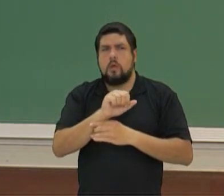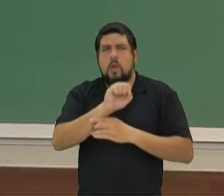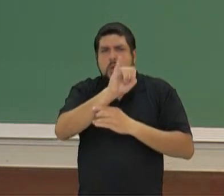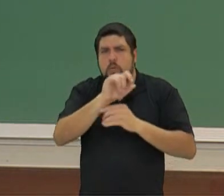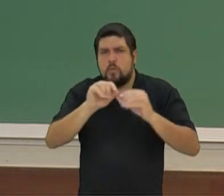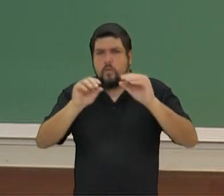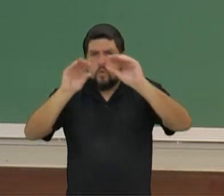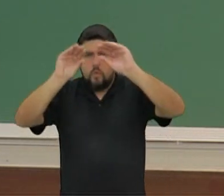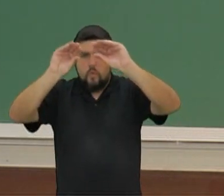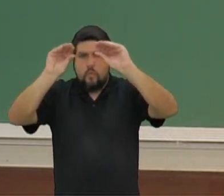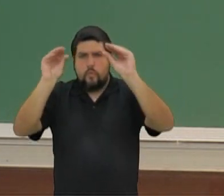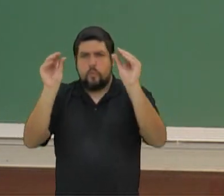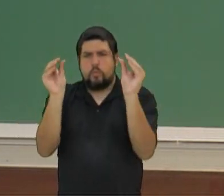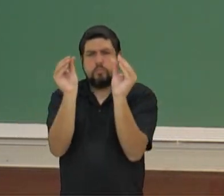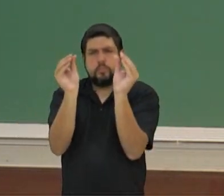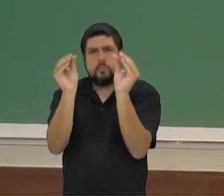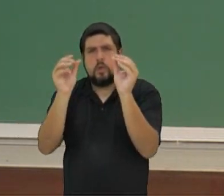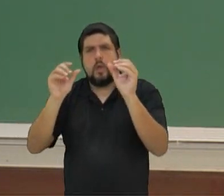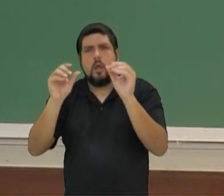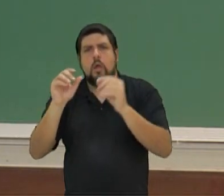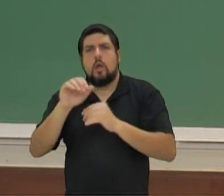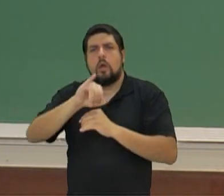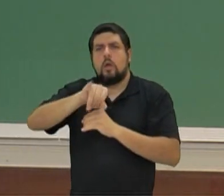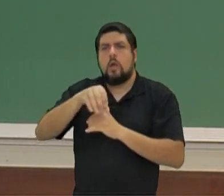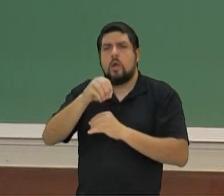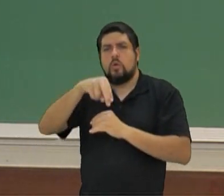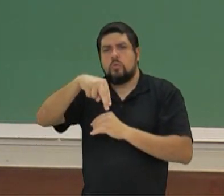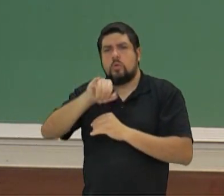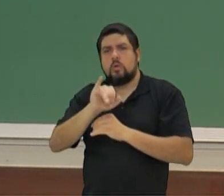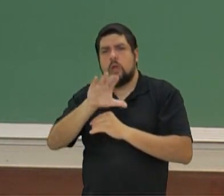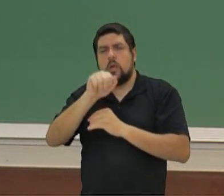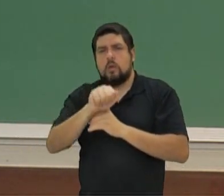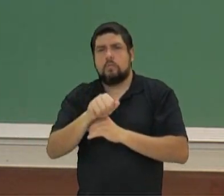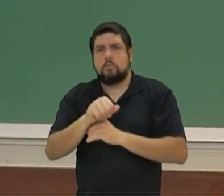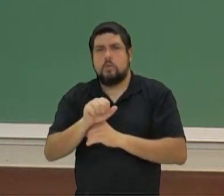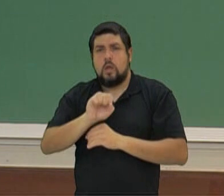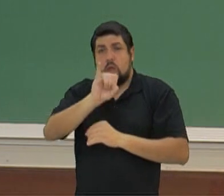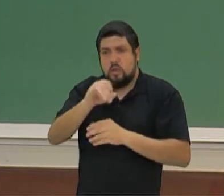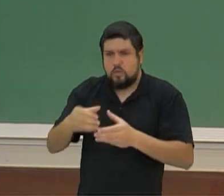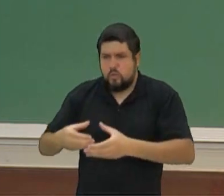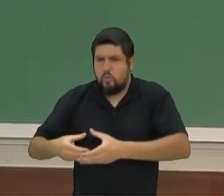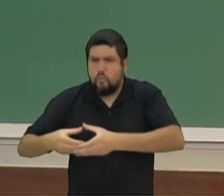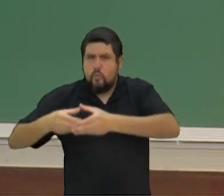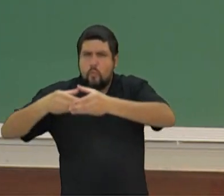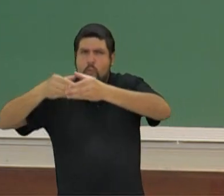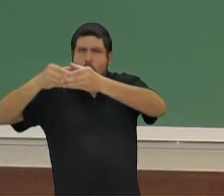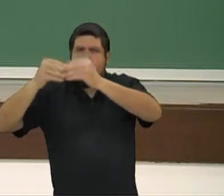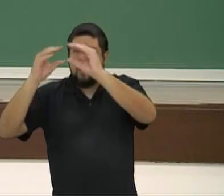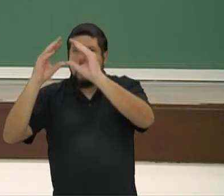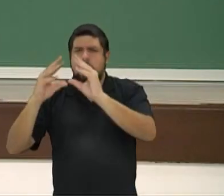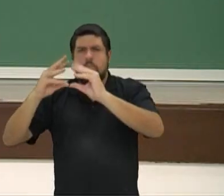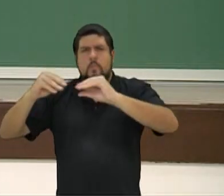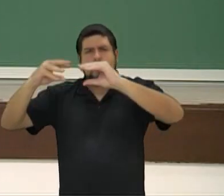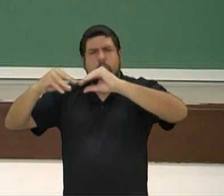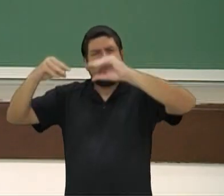redor, chamada jônica, e quando ela era extremamente carregada, bem decorada, ela é chamada de coríntia.